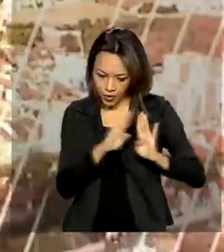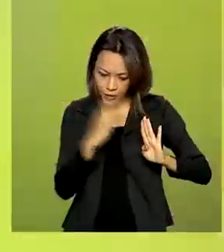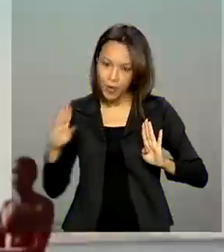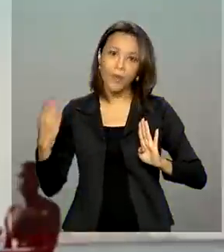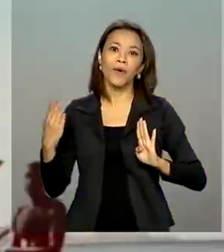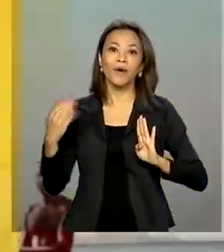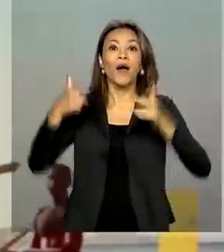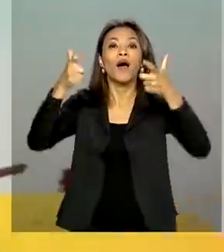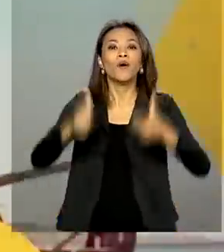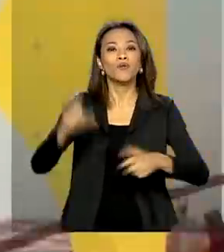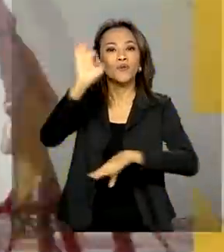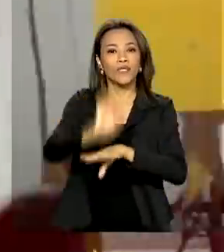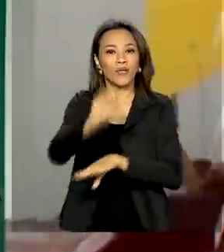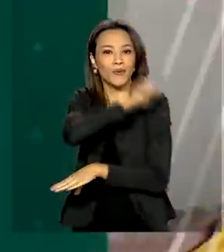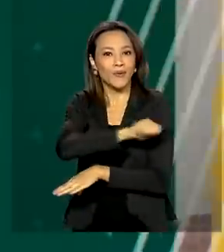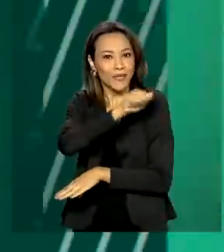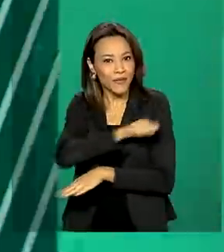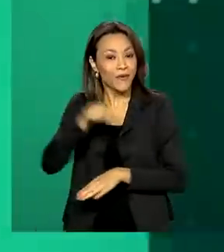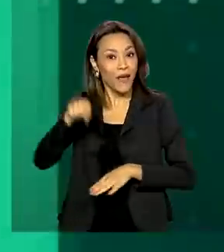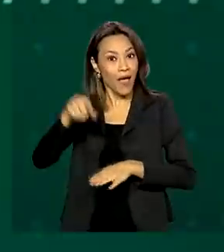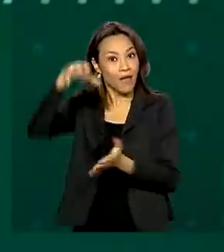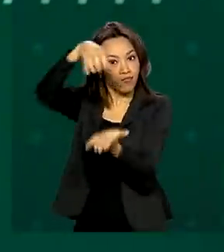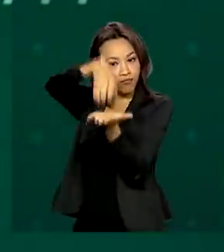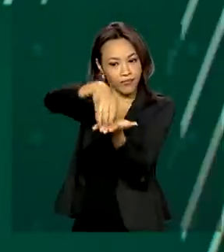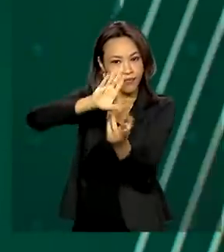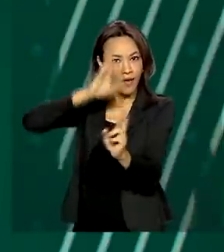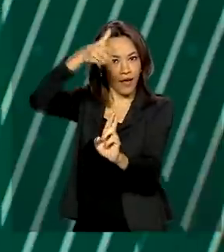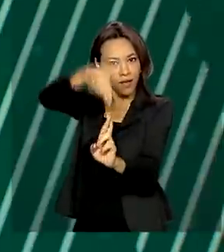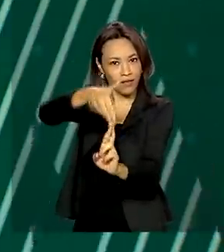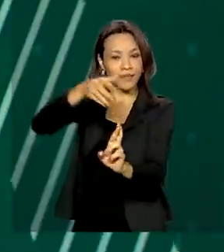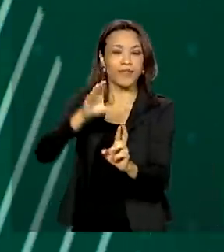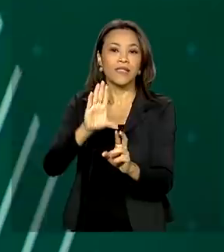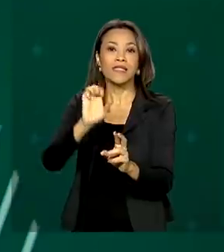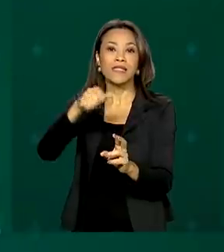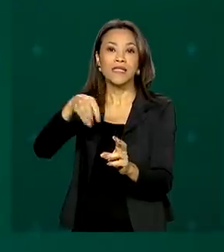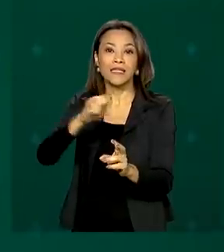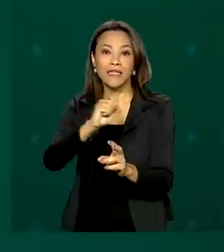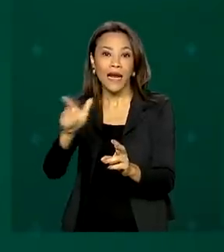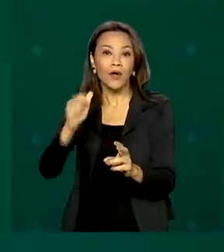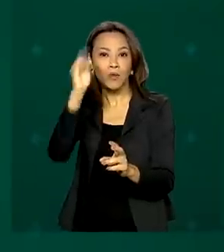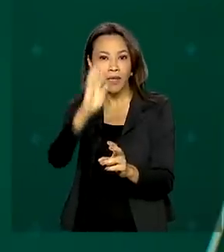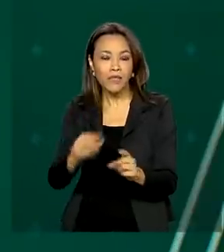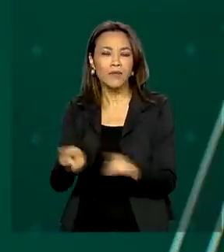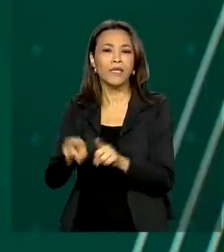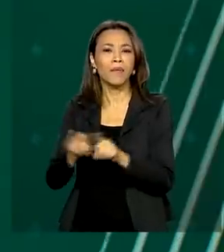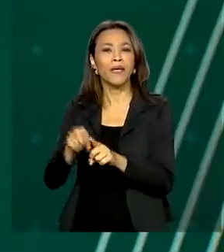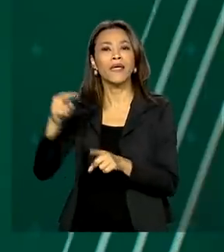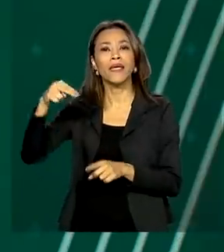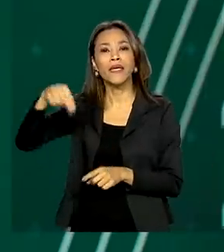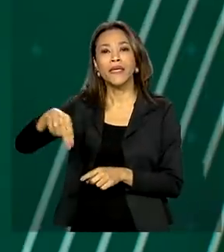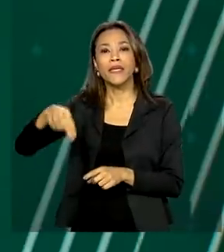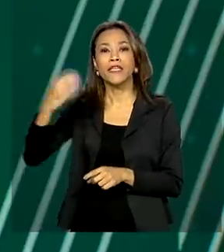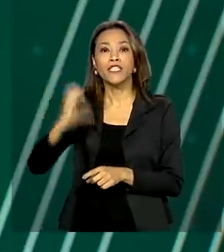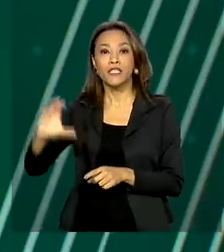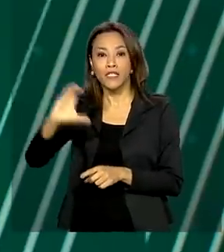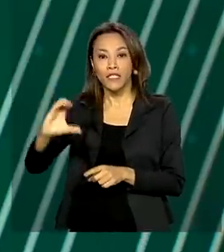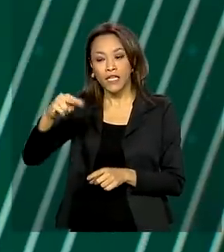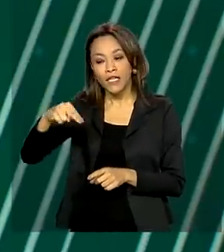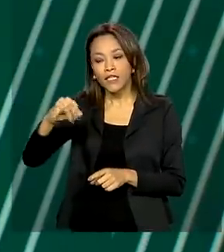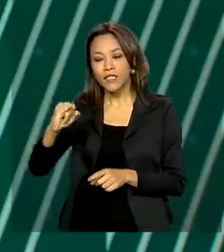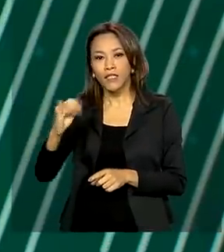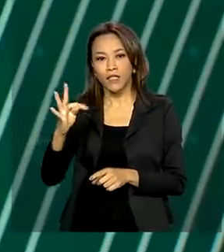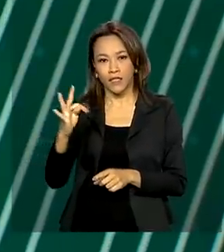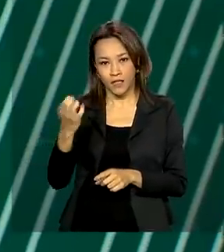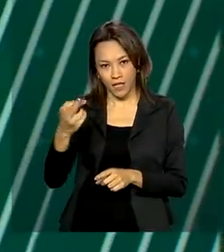do Rio de Janeiro. Eles ficam no centro, na Central do Brasil, e no centro de Niterói, região metropolitana. O locker, como é